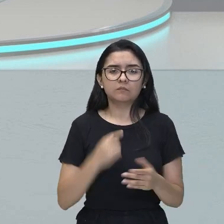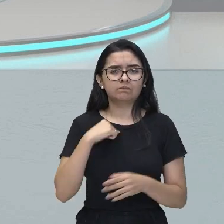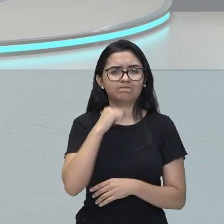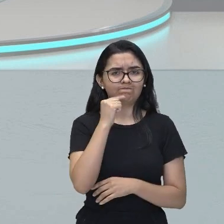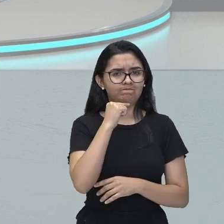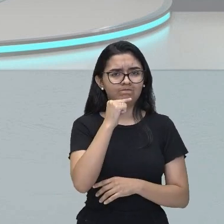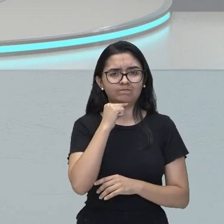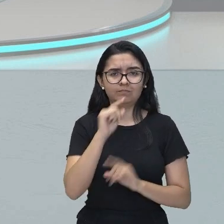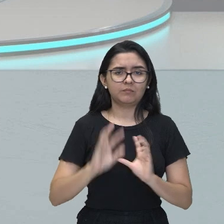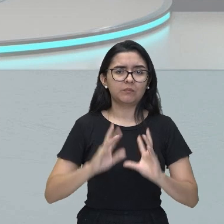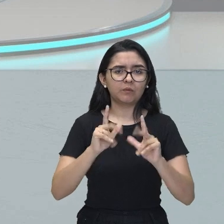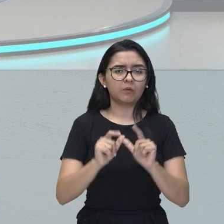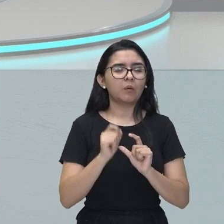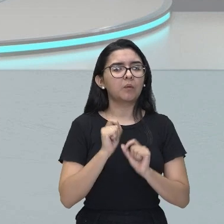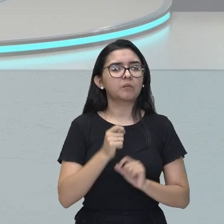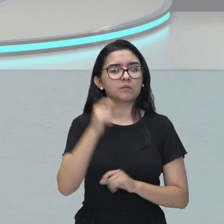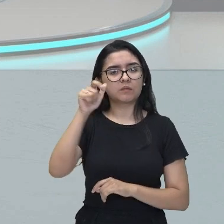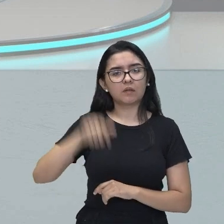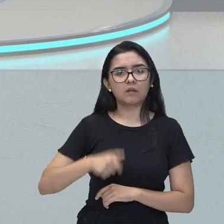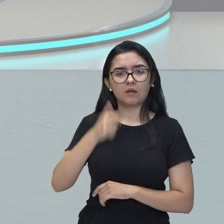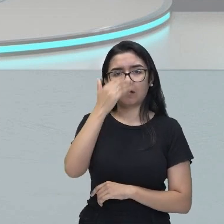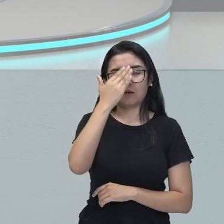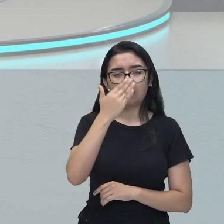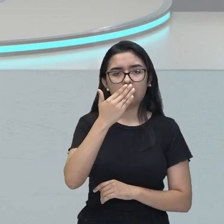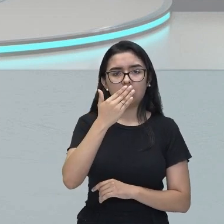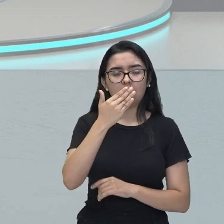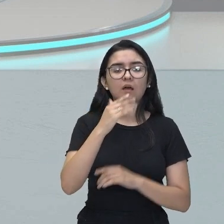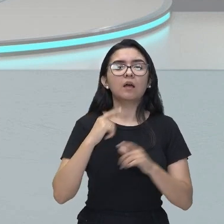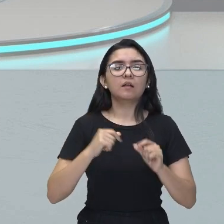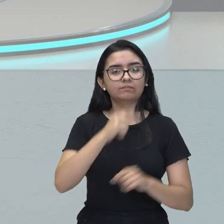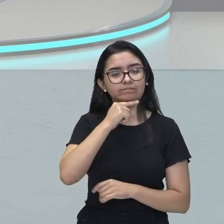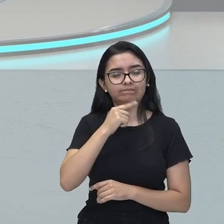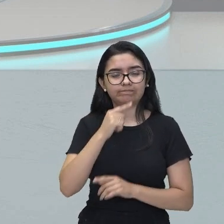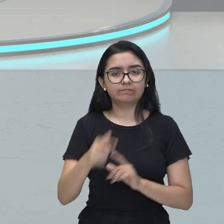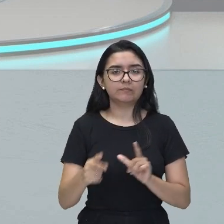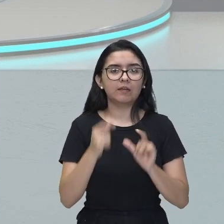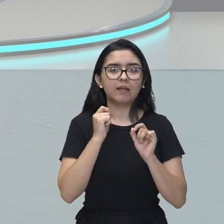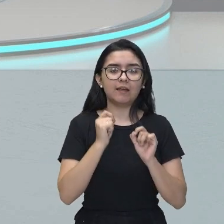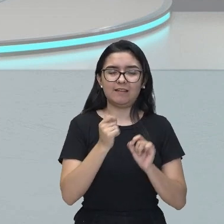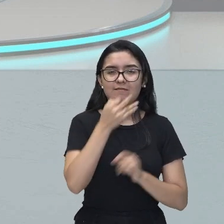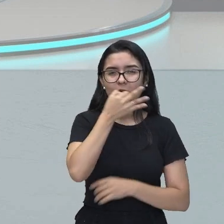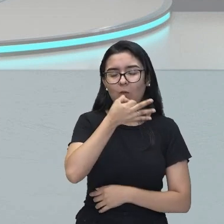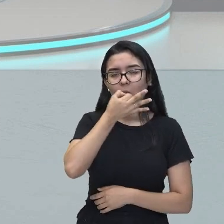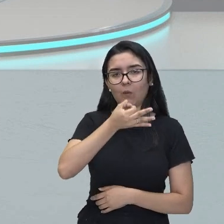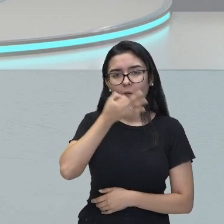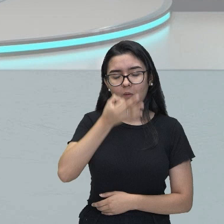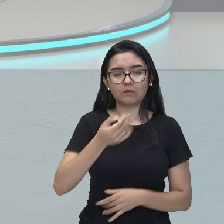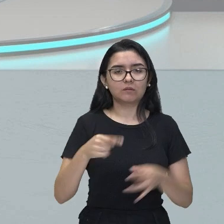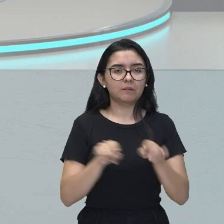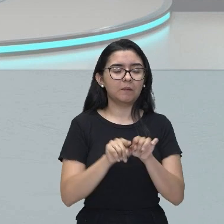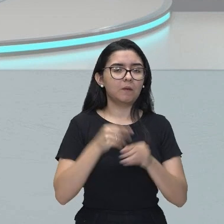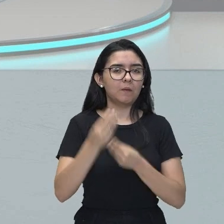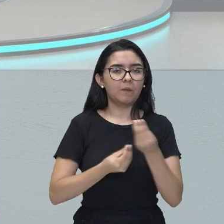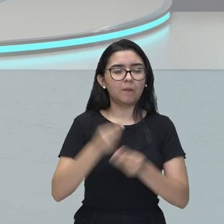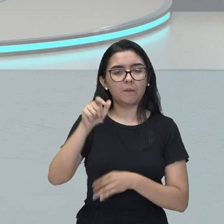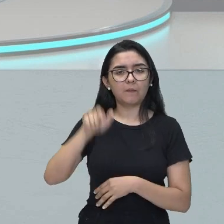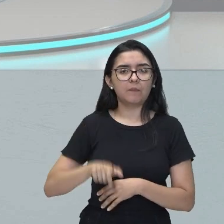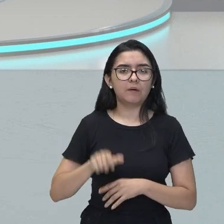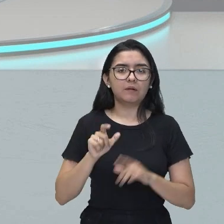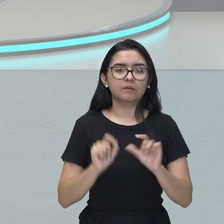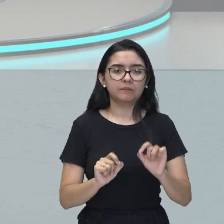escapou à sátira, ao comentário e à forma como ele